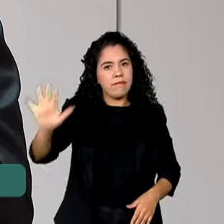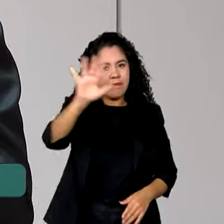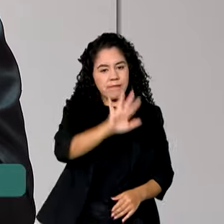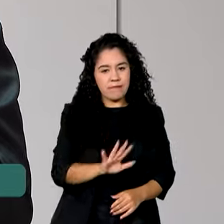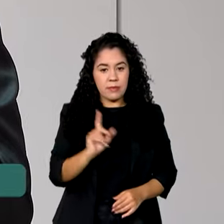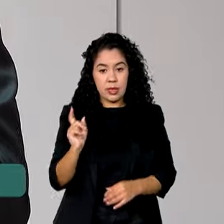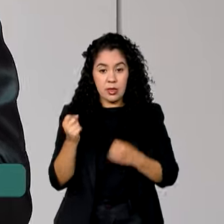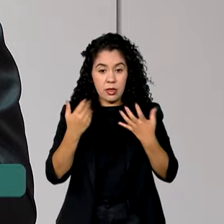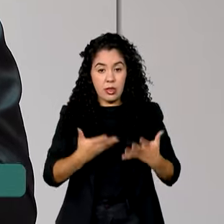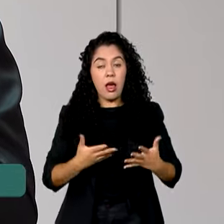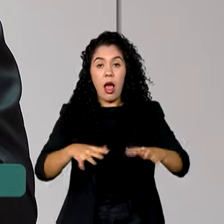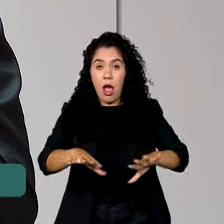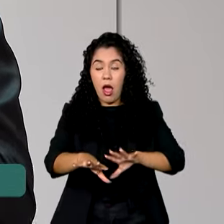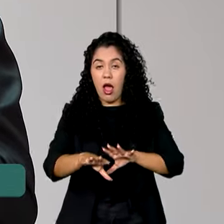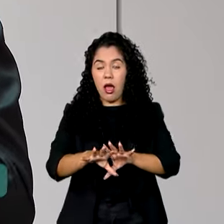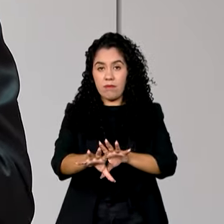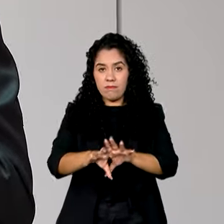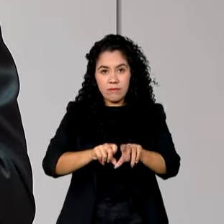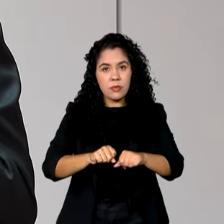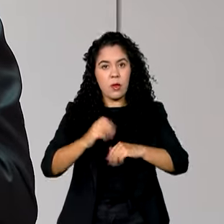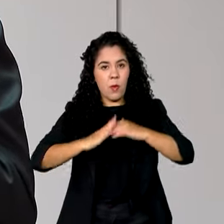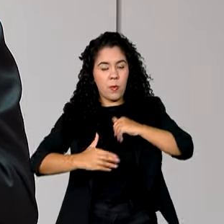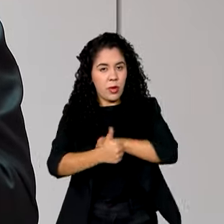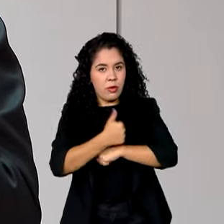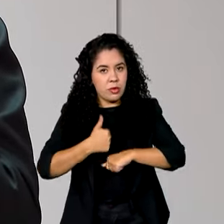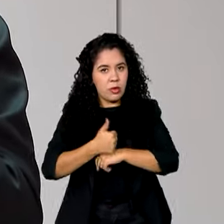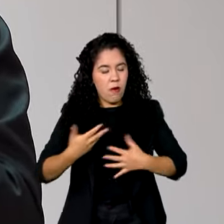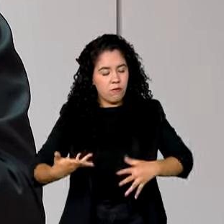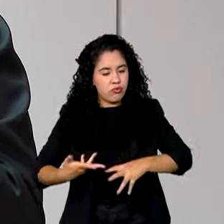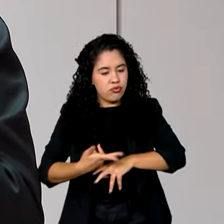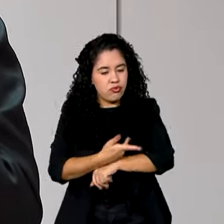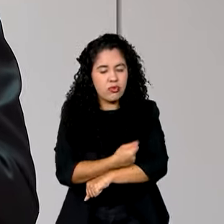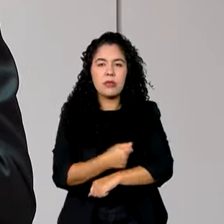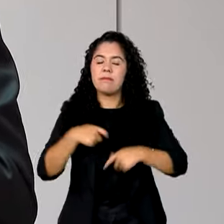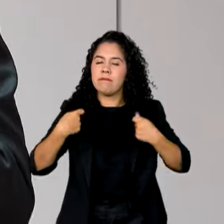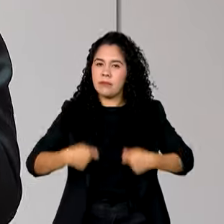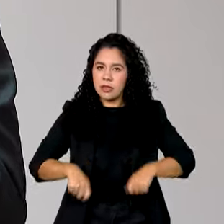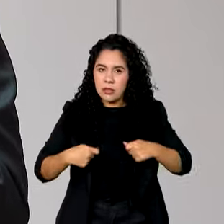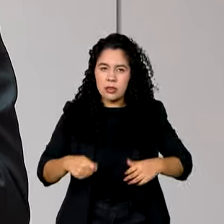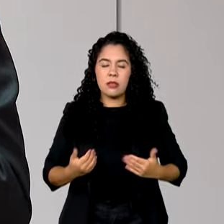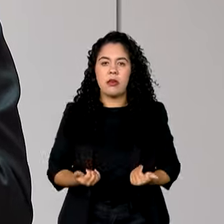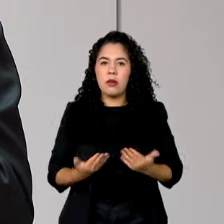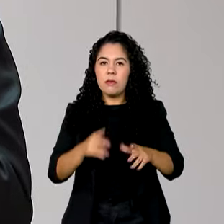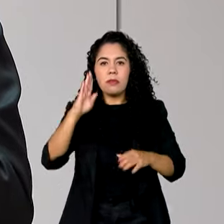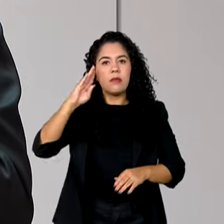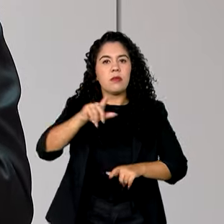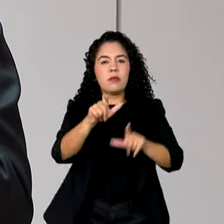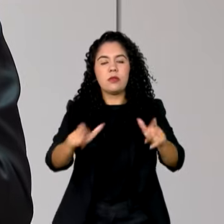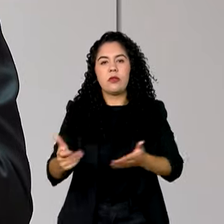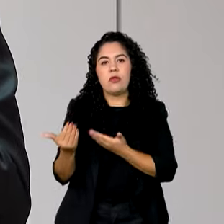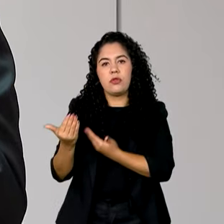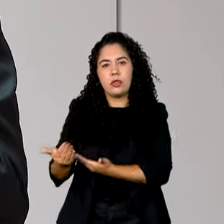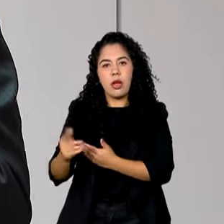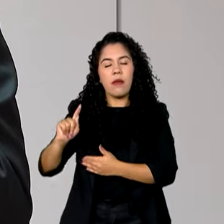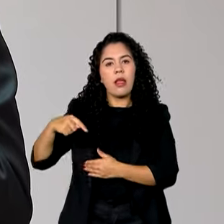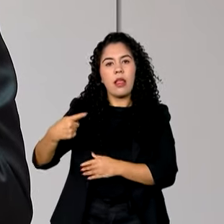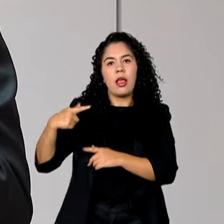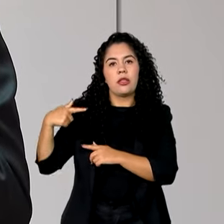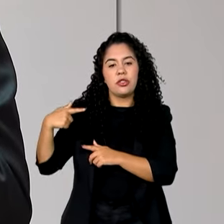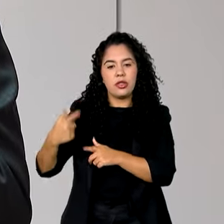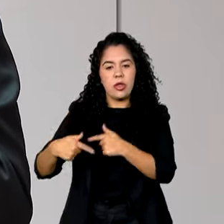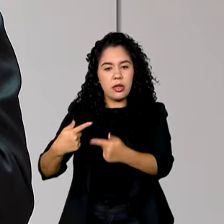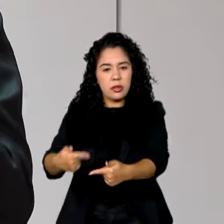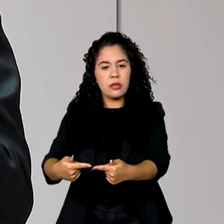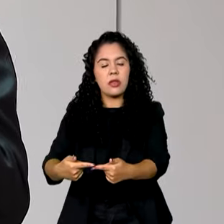qualificação profissional já tem que chegar exatamente naquele jovem que hoje faz parte do que a gente chama de geração 100-100.